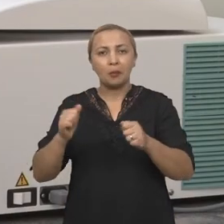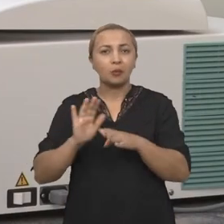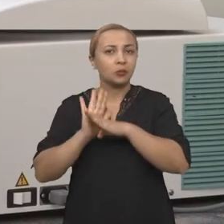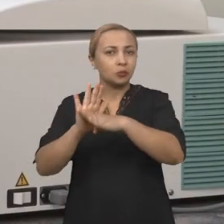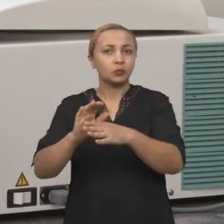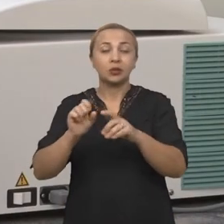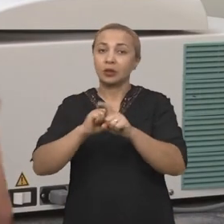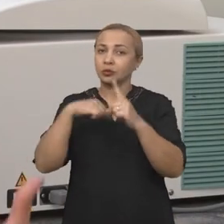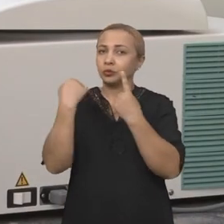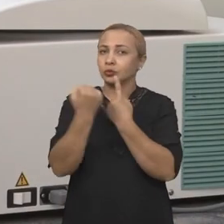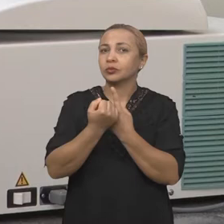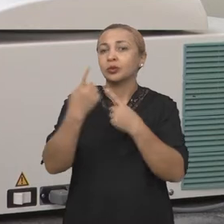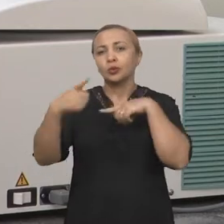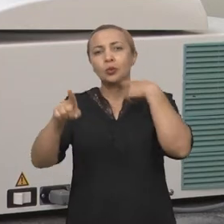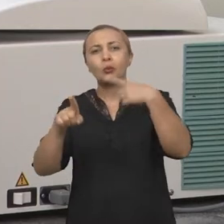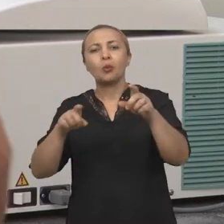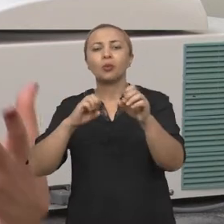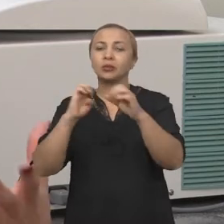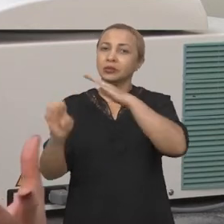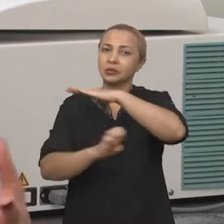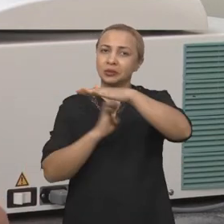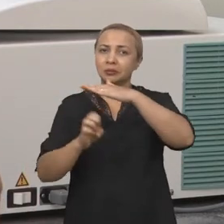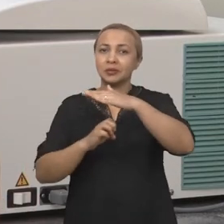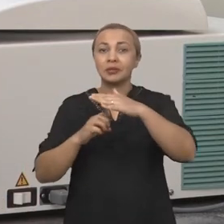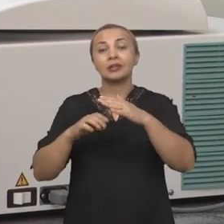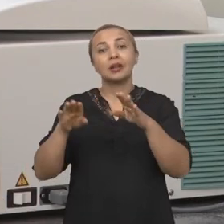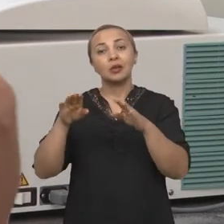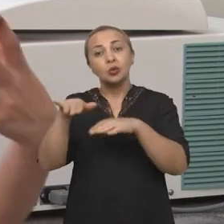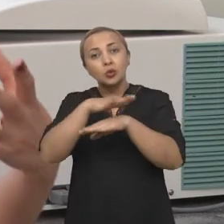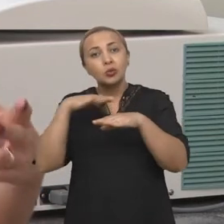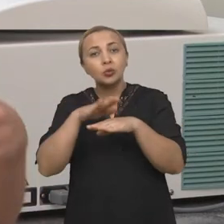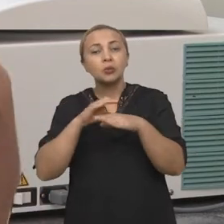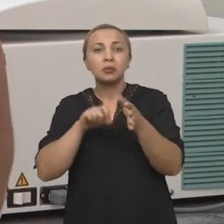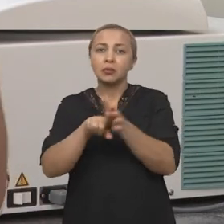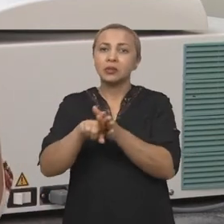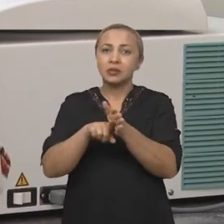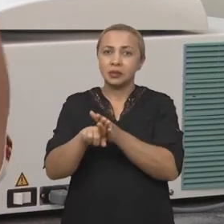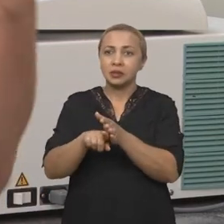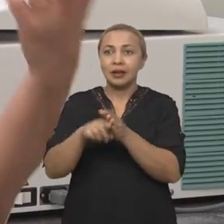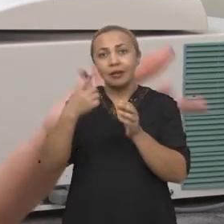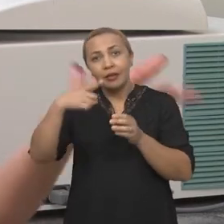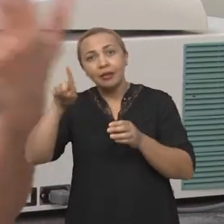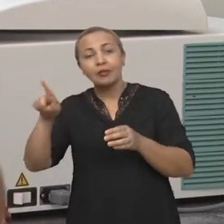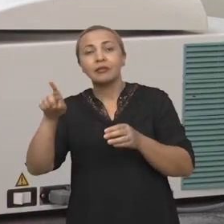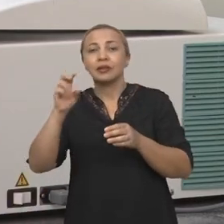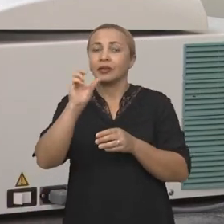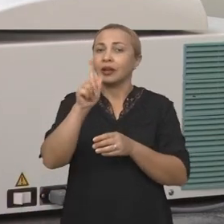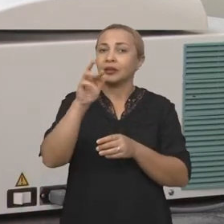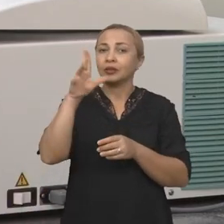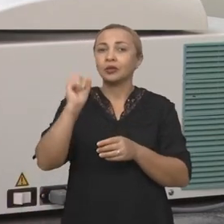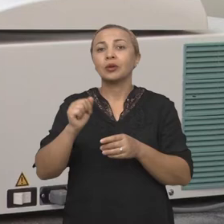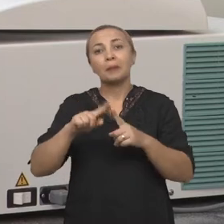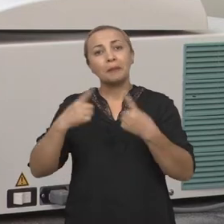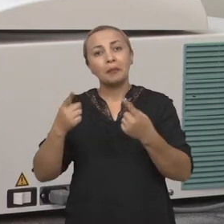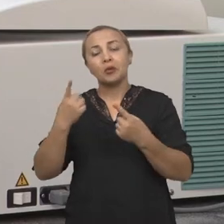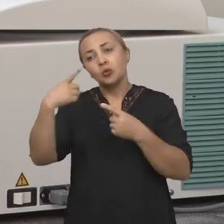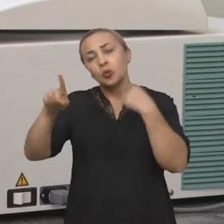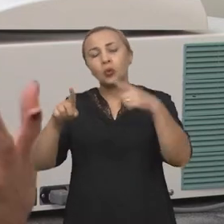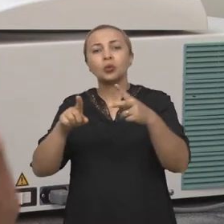para a sociedade, para outras empresas, a questão da pesquisa, levando não só a granola, mas também outros produtos à base do cogumelo.